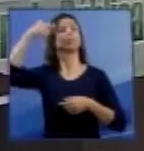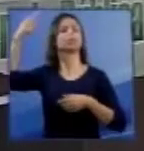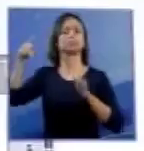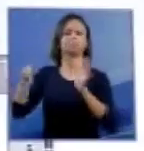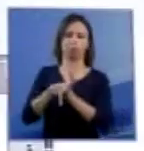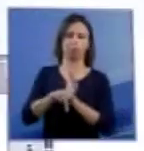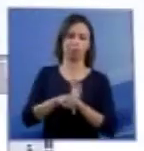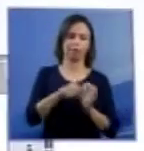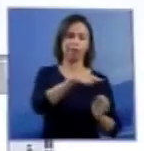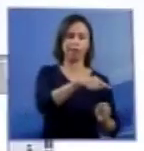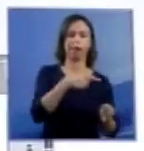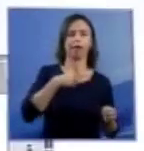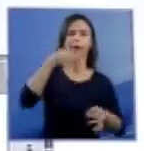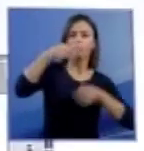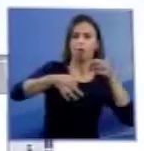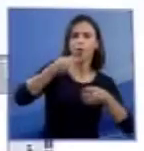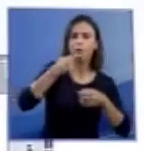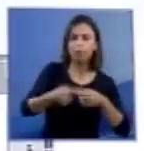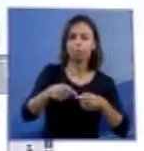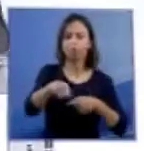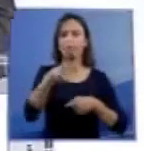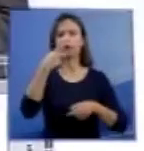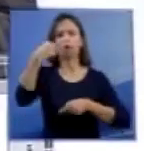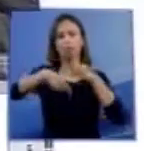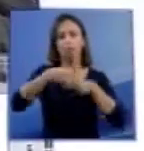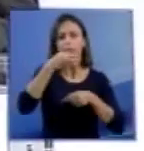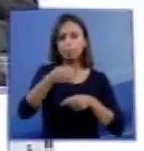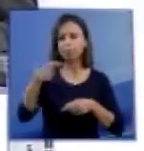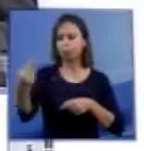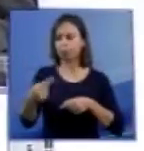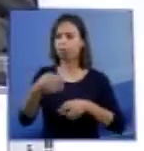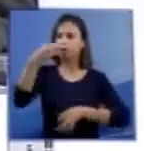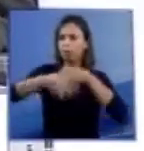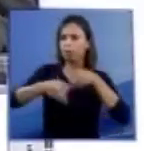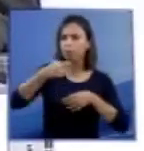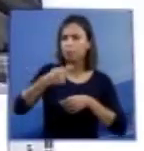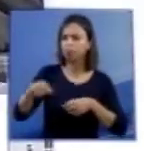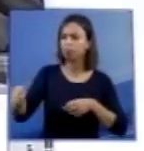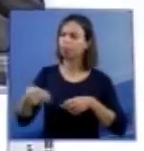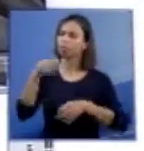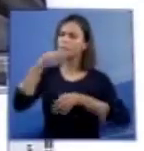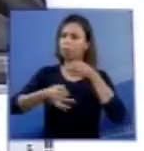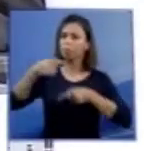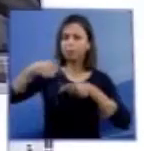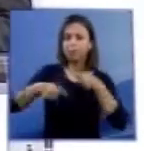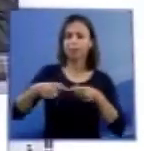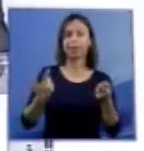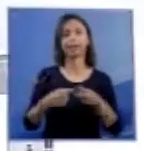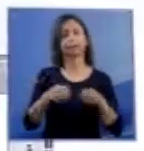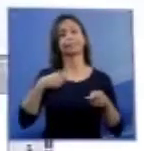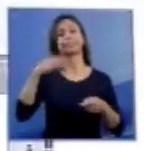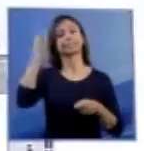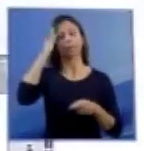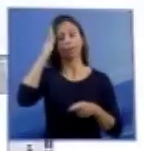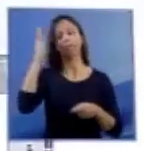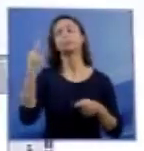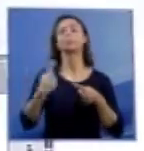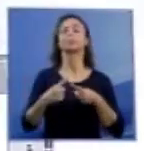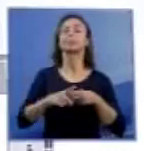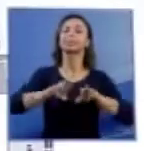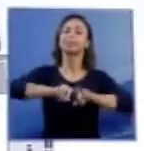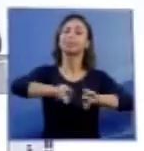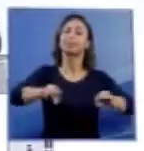acentua ainda mais a necessária fragmentação da singularidade dos preceitos que